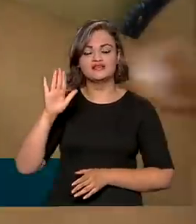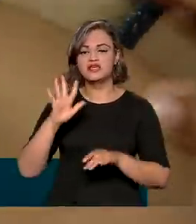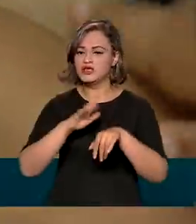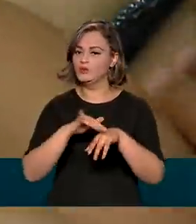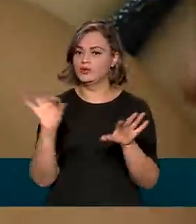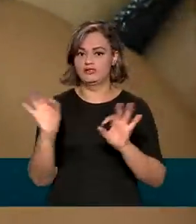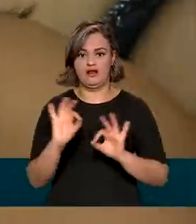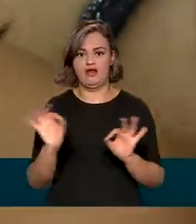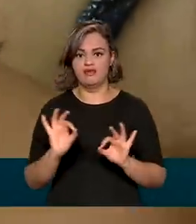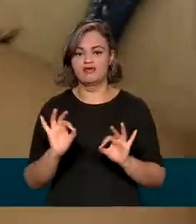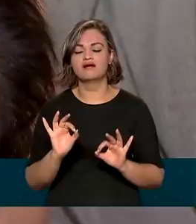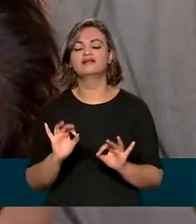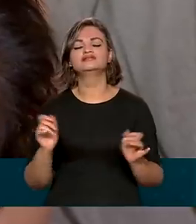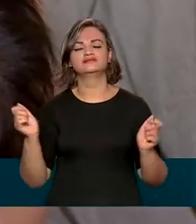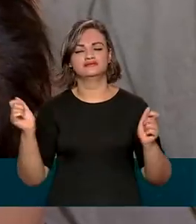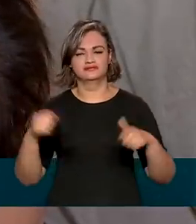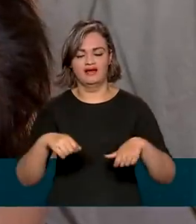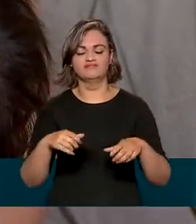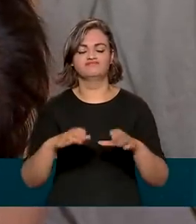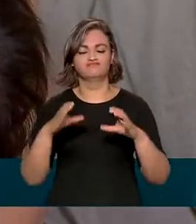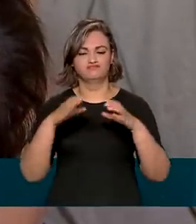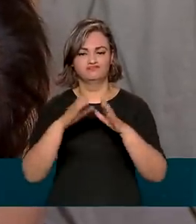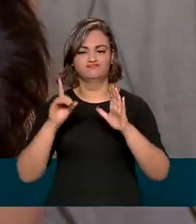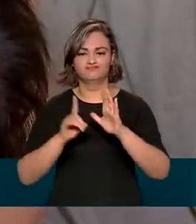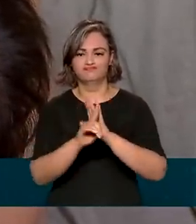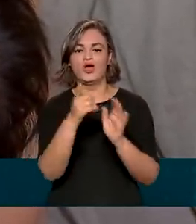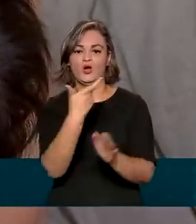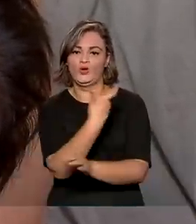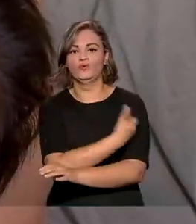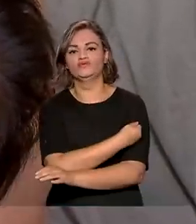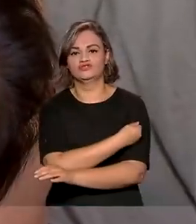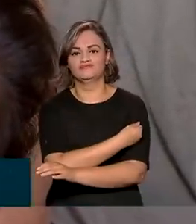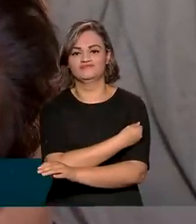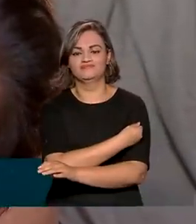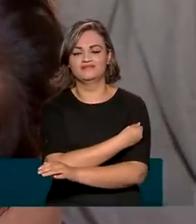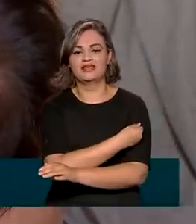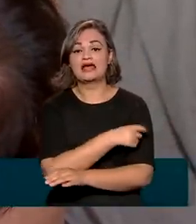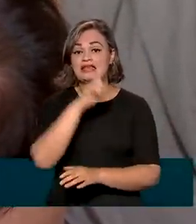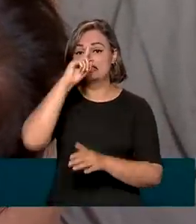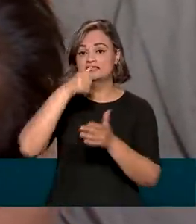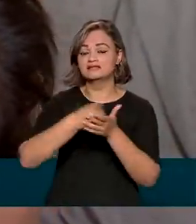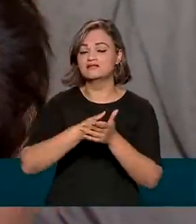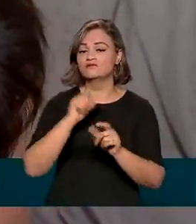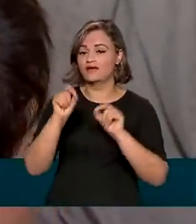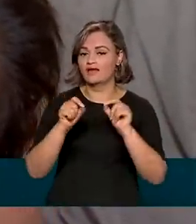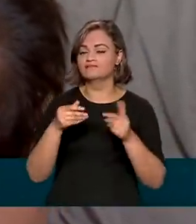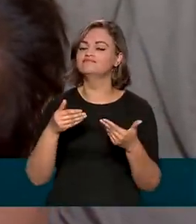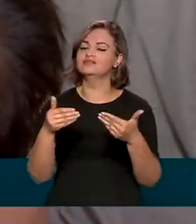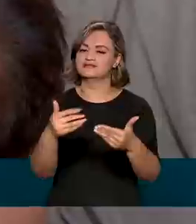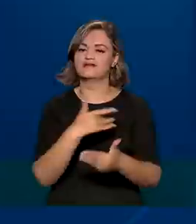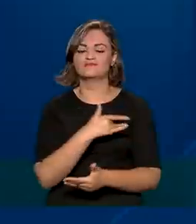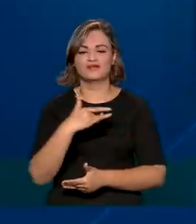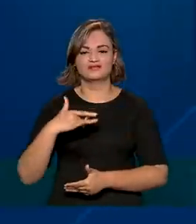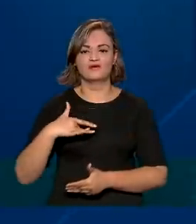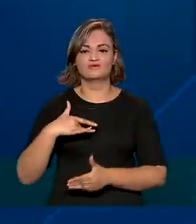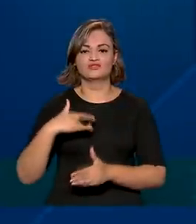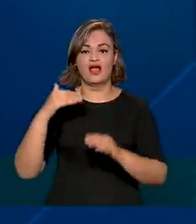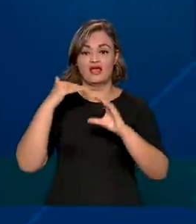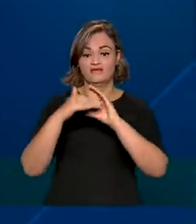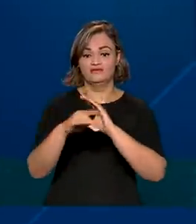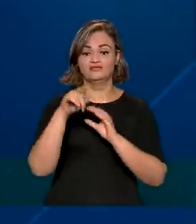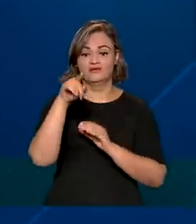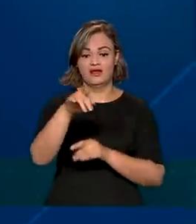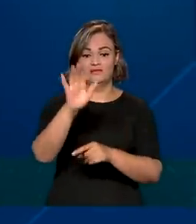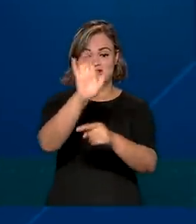sem comorbidades, devem se vacinar contra a covid-19. A decisão do Ministério da Saúde foi enviada